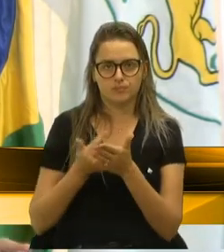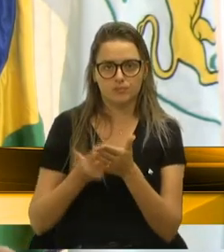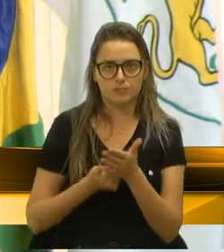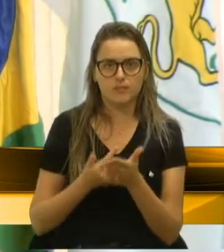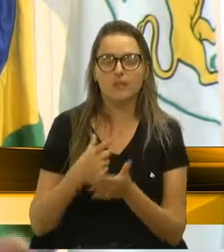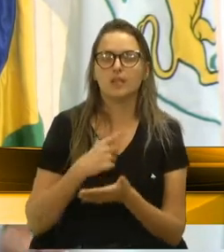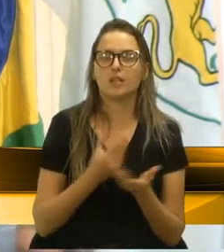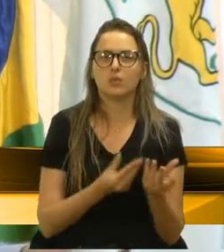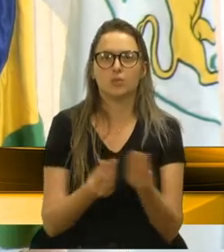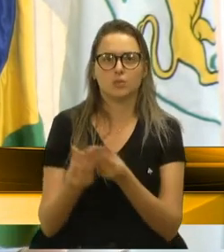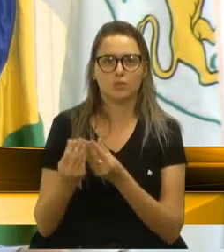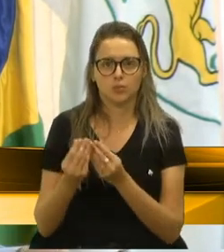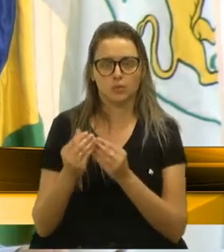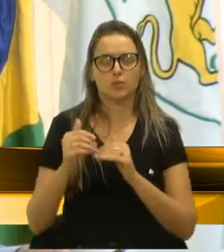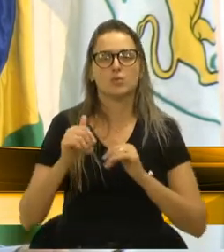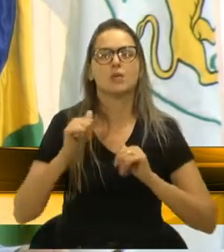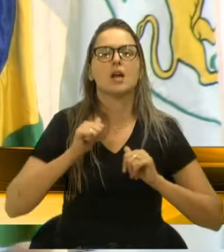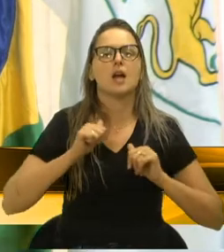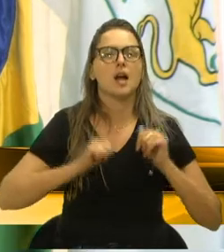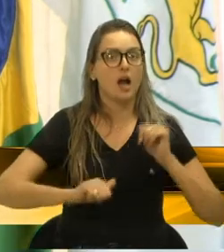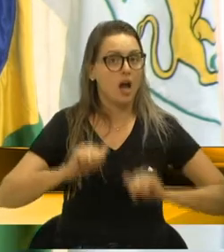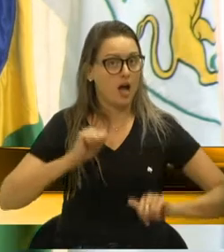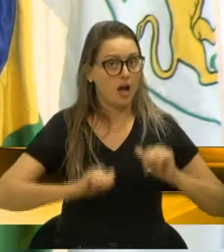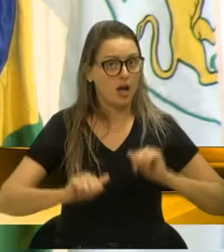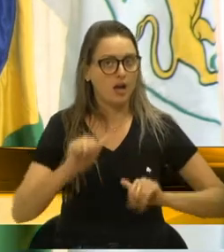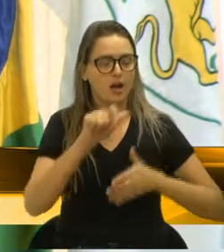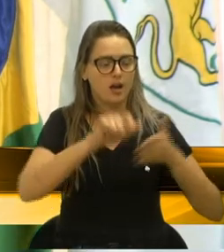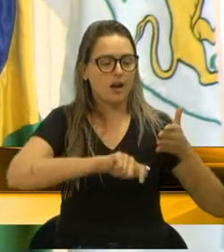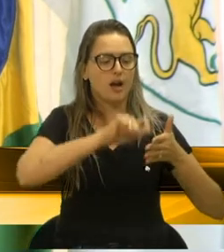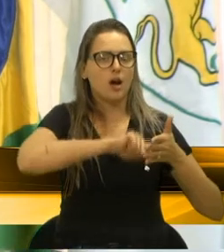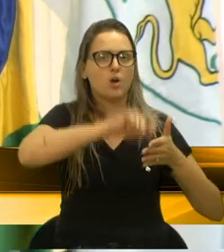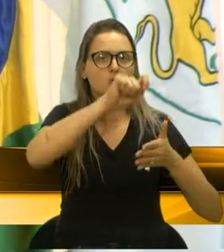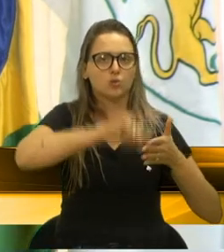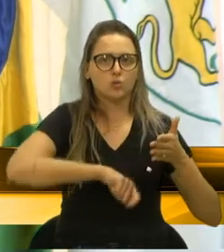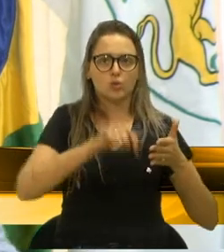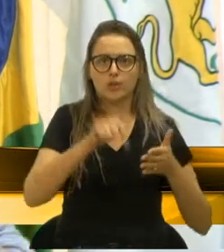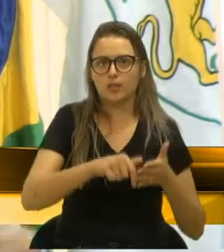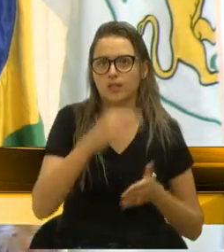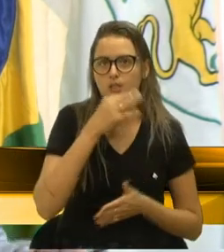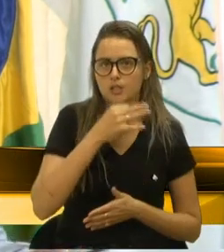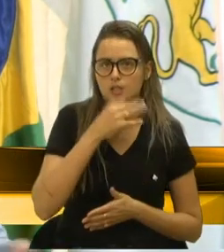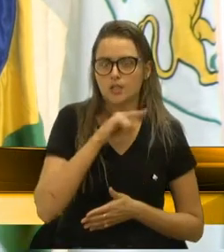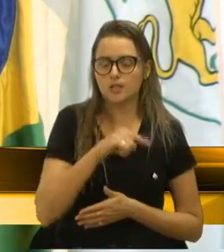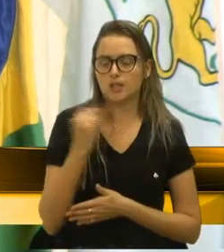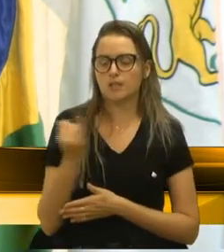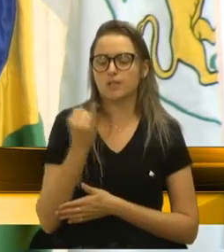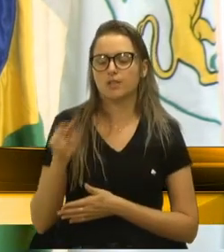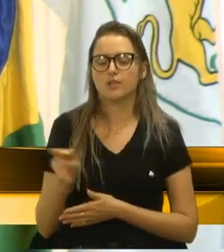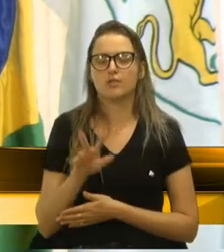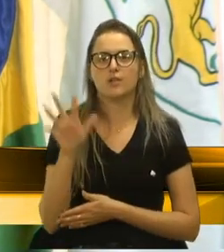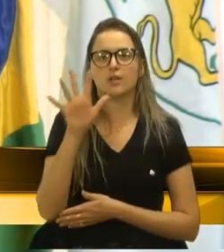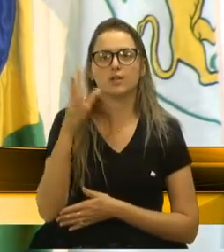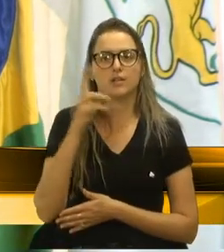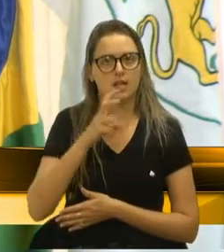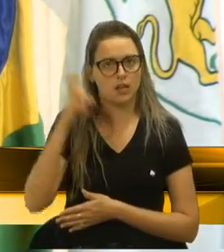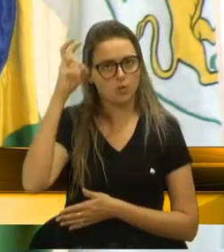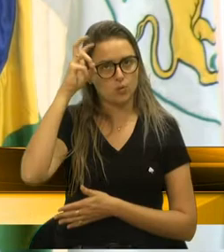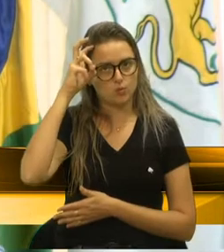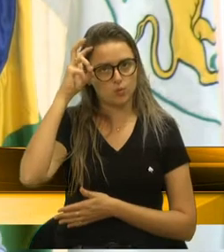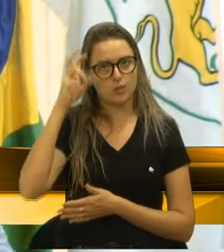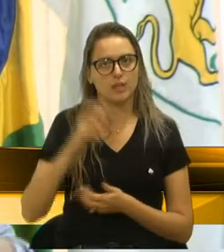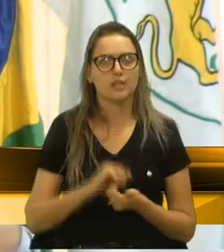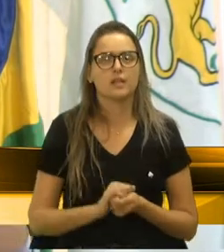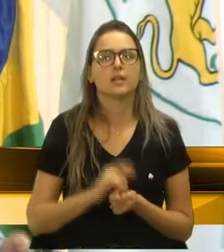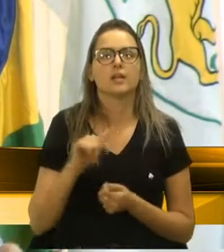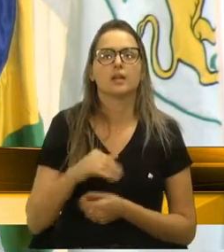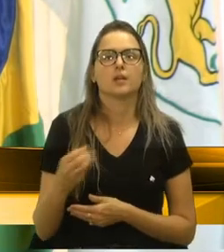muitos autores caxienses incluídos nessa etapa, o que é extremamente importante a gente valorizar a cultura local, e eu tenho certeza que